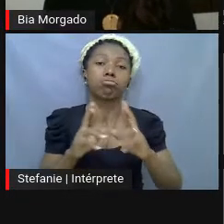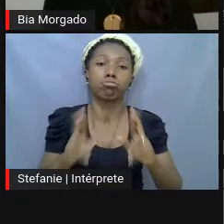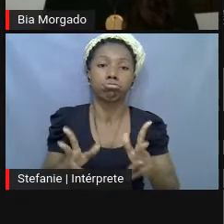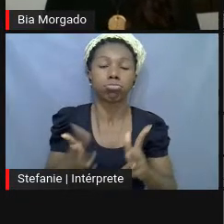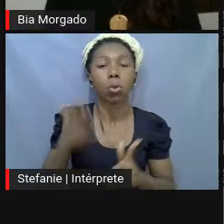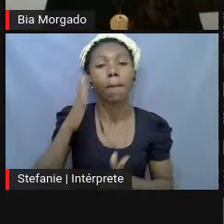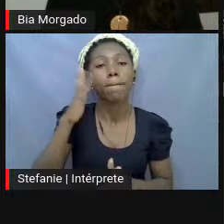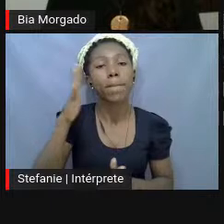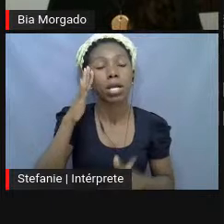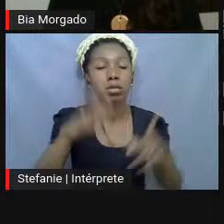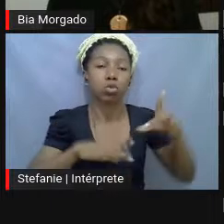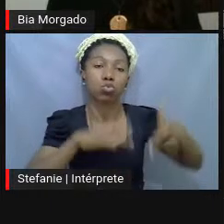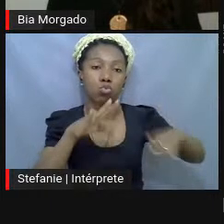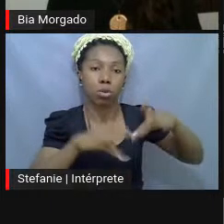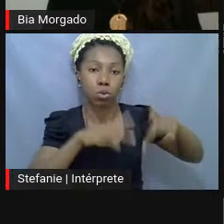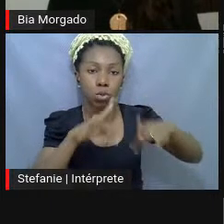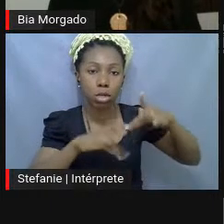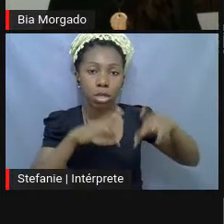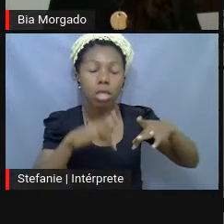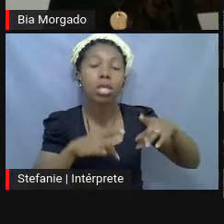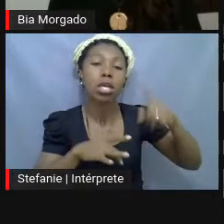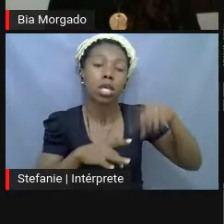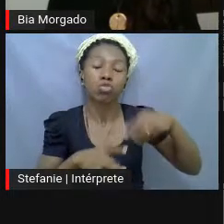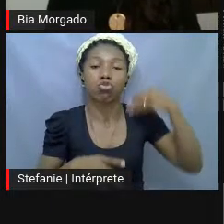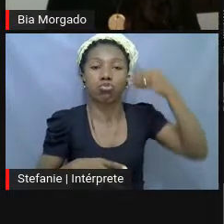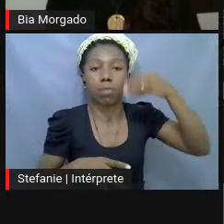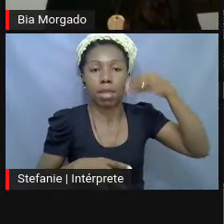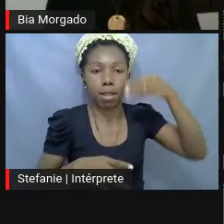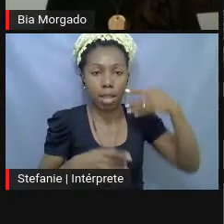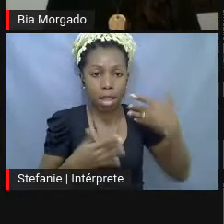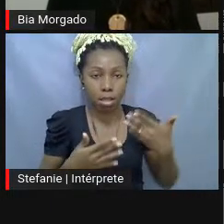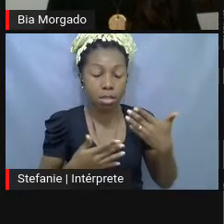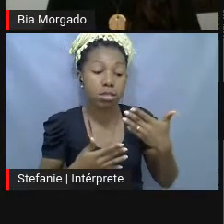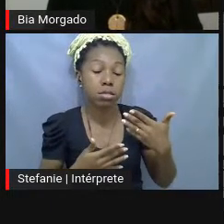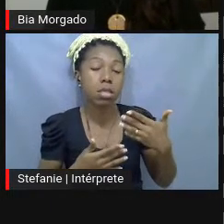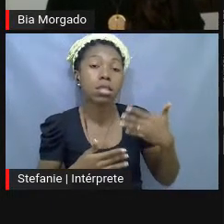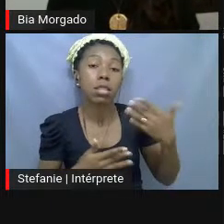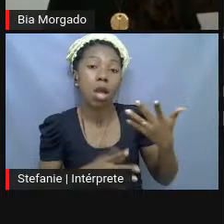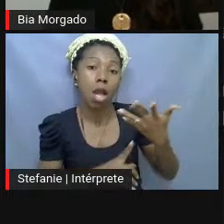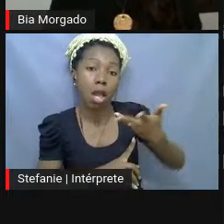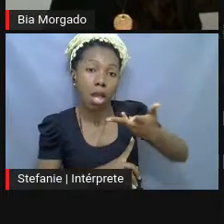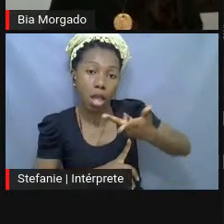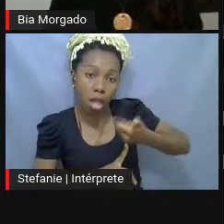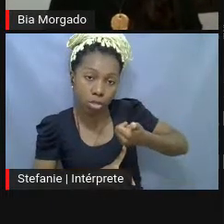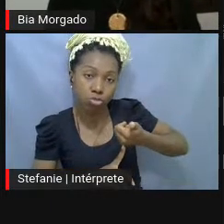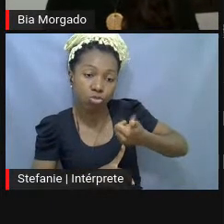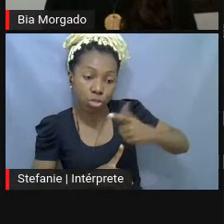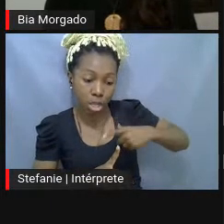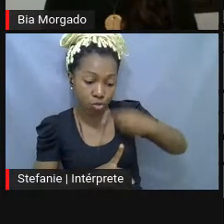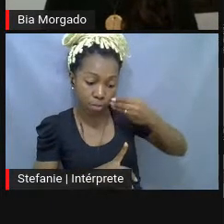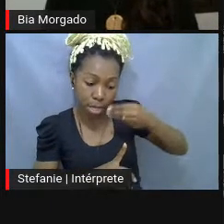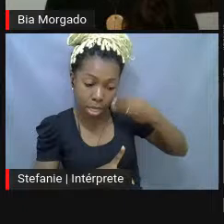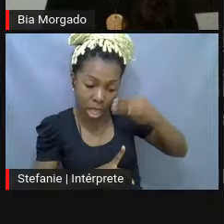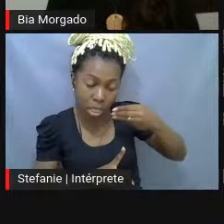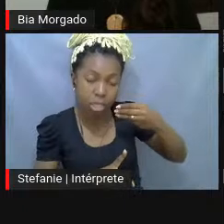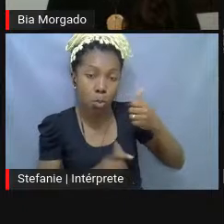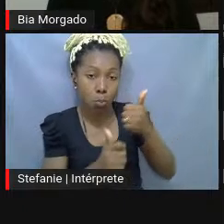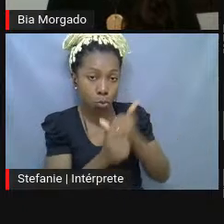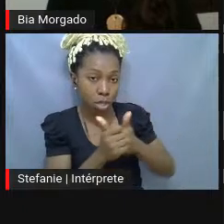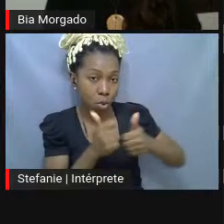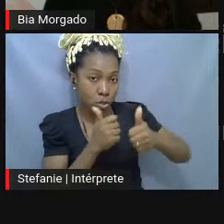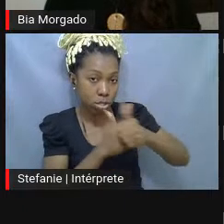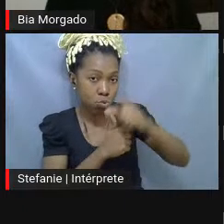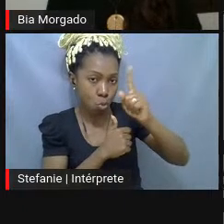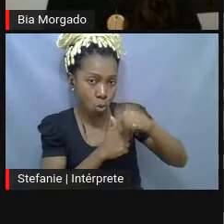pensa a curadoria de obras que são experiências. Quando as obras são experiências, o protagonista não é o artista, mas é o público. É a